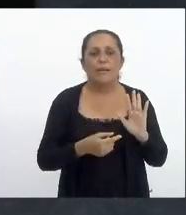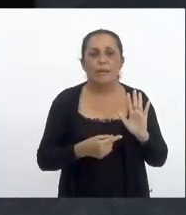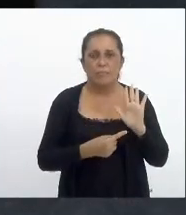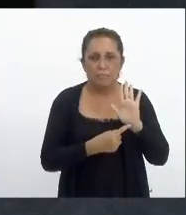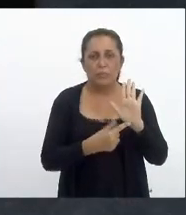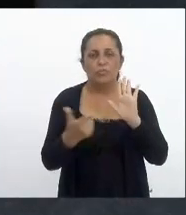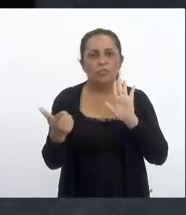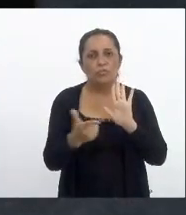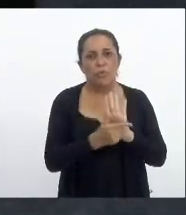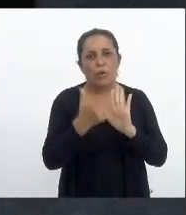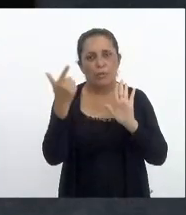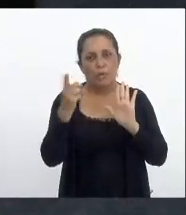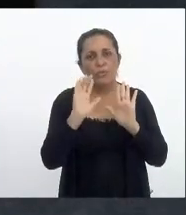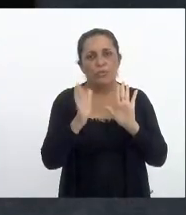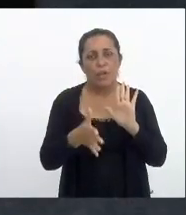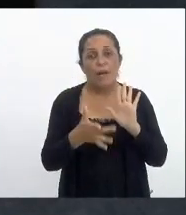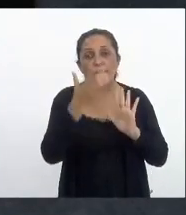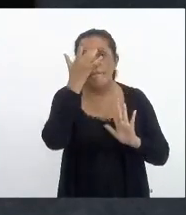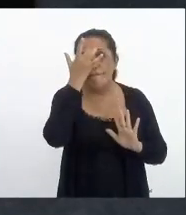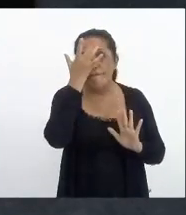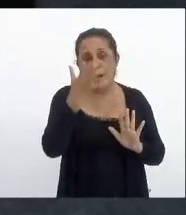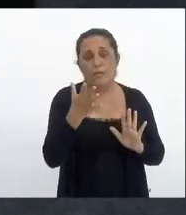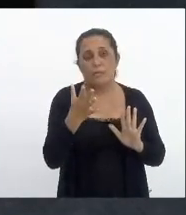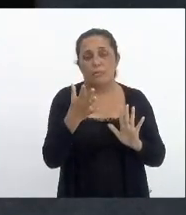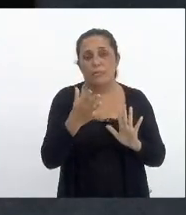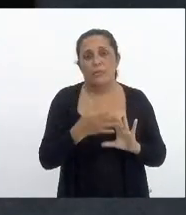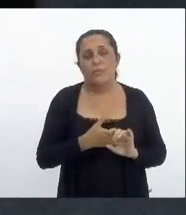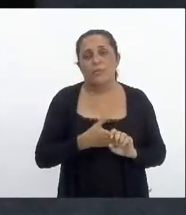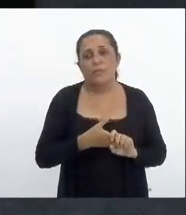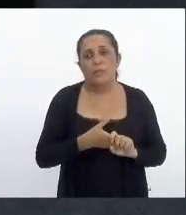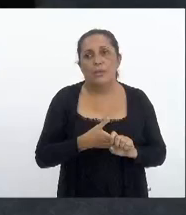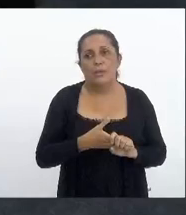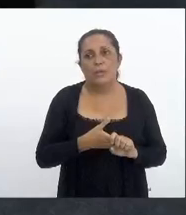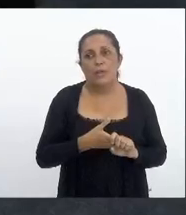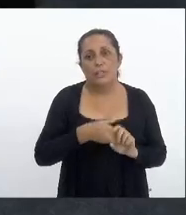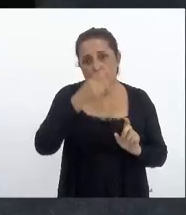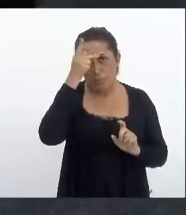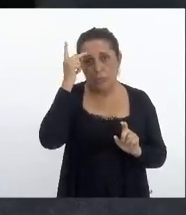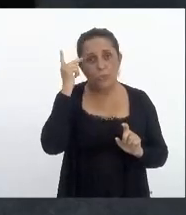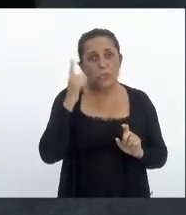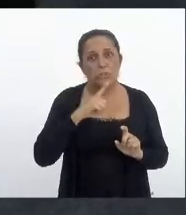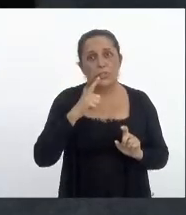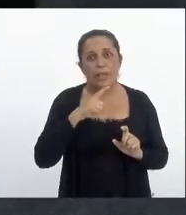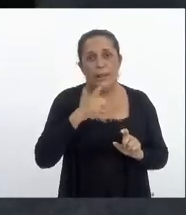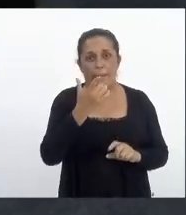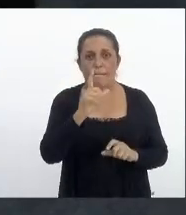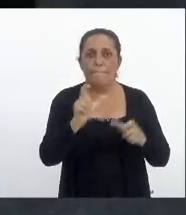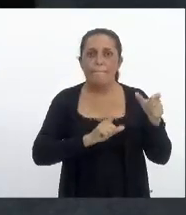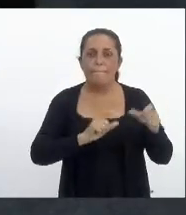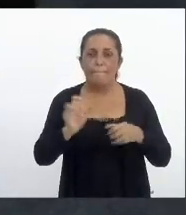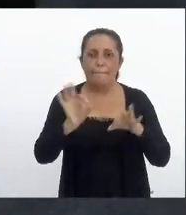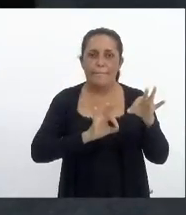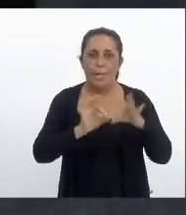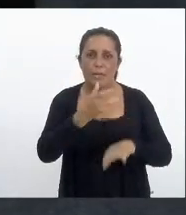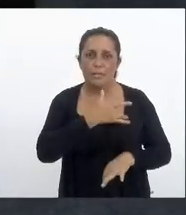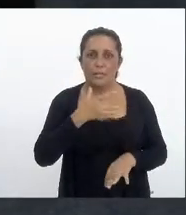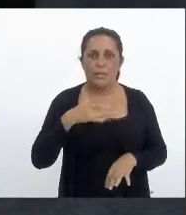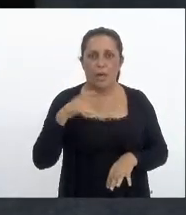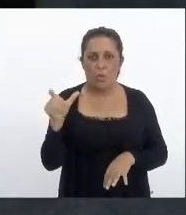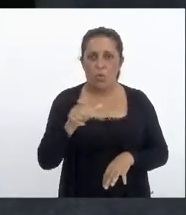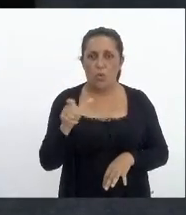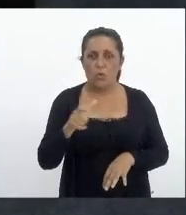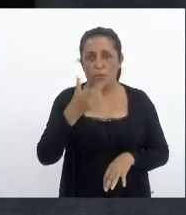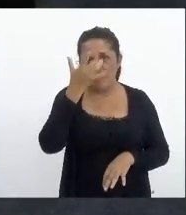jornais facilita a quem tem plano de saúde para poder